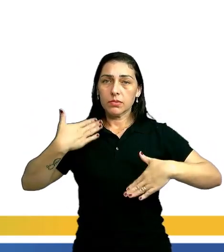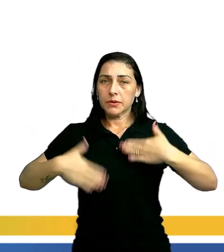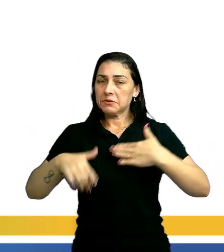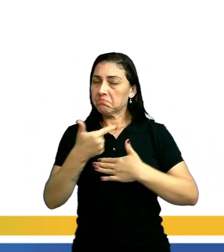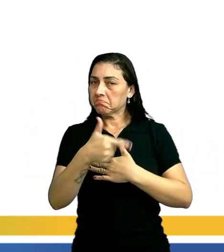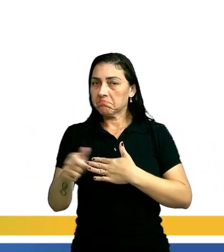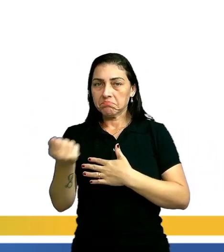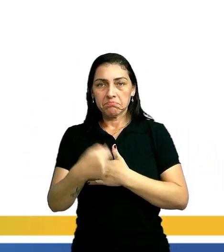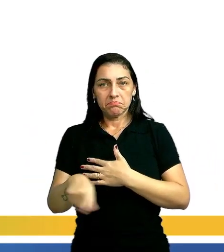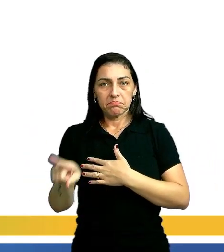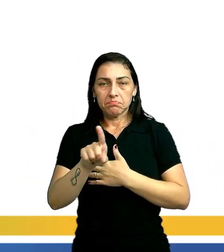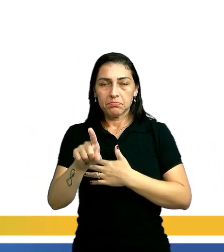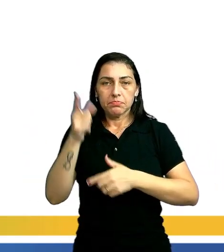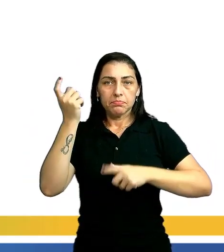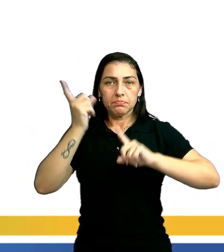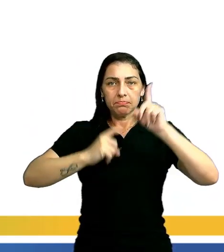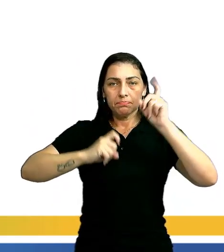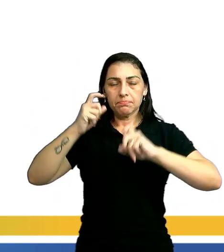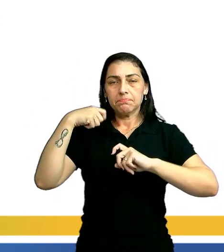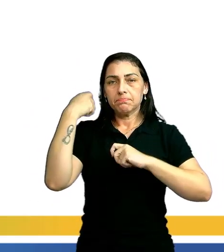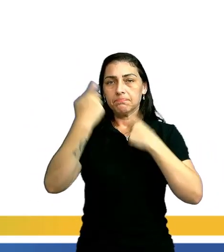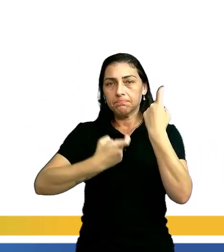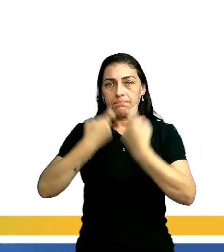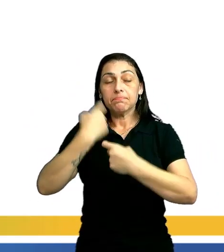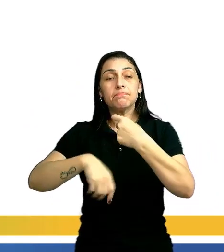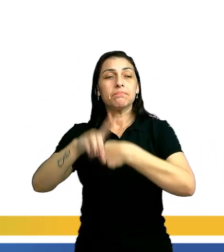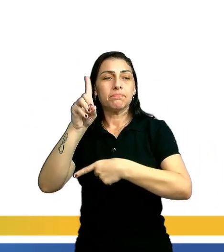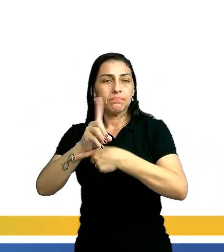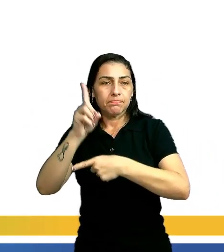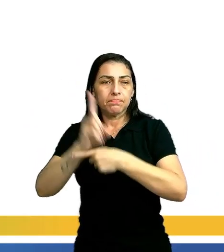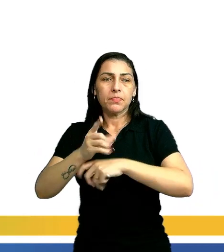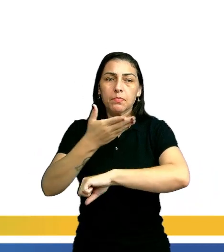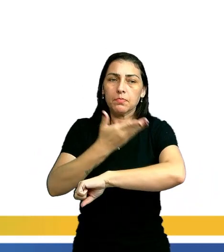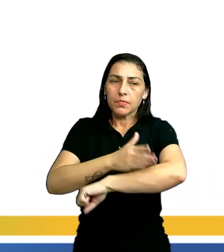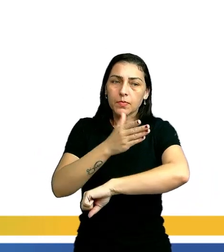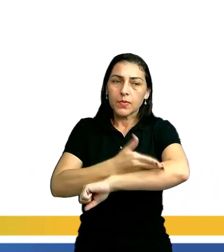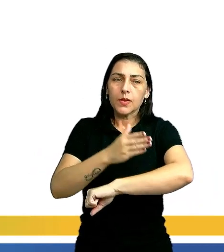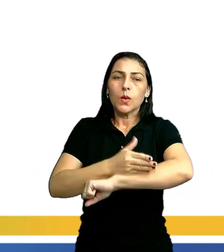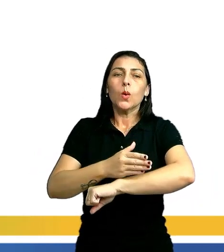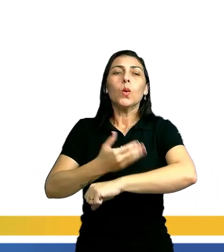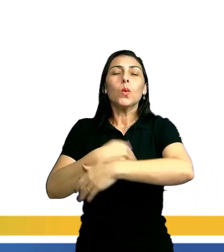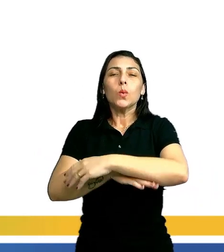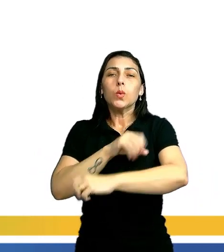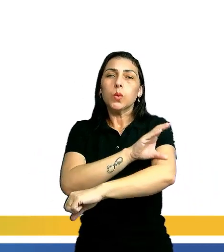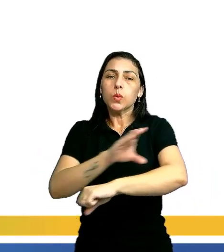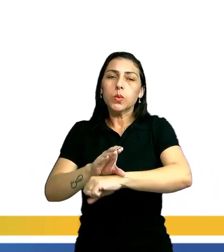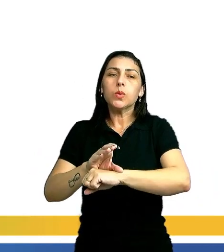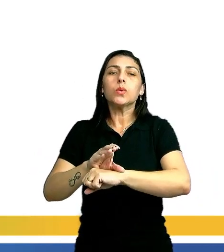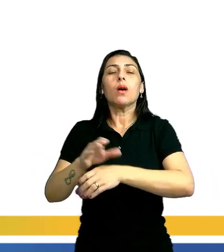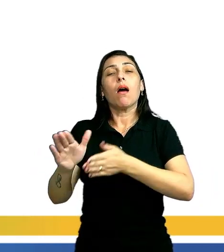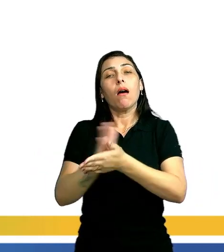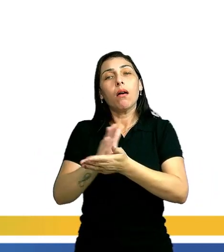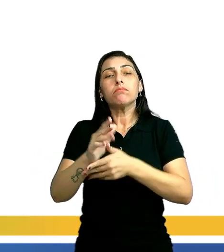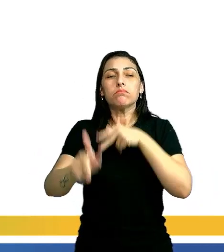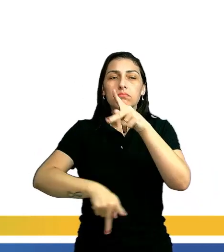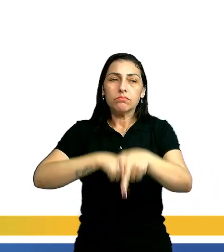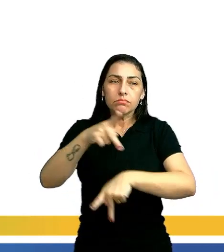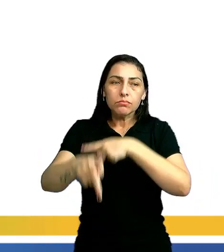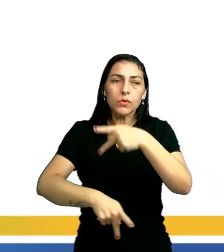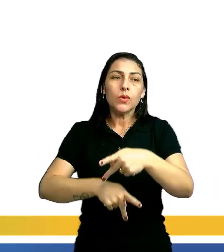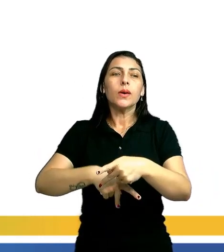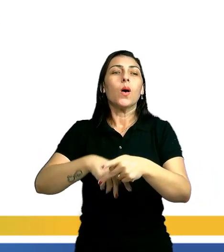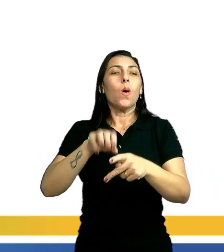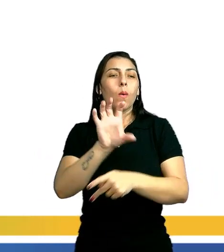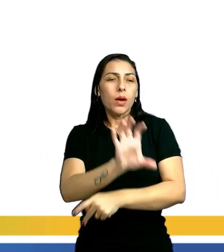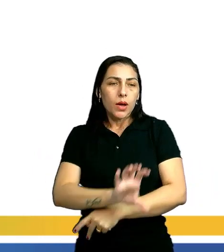preocupação com a linguagem corporal. Letra D. Prática que traduz os costumes de um determinado povo